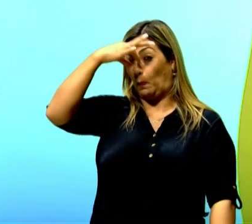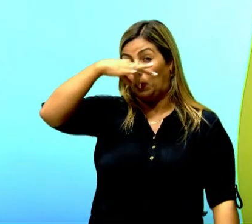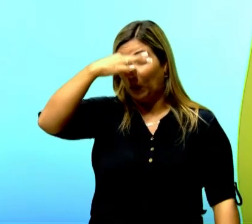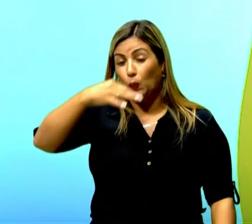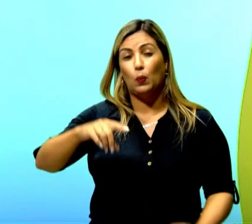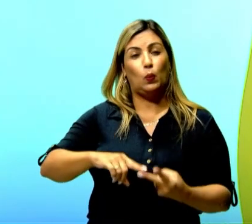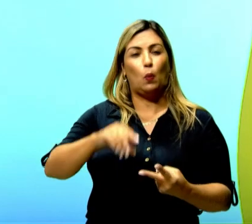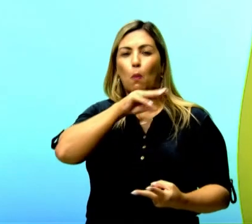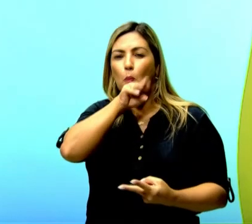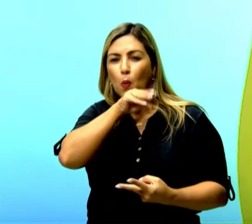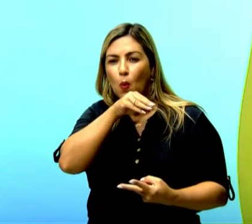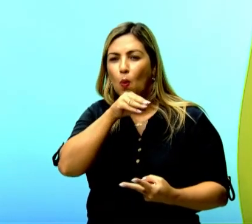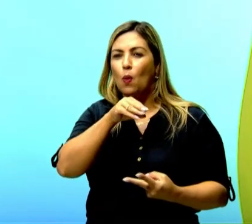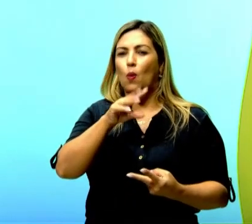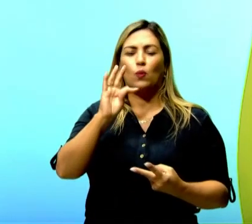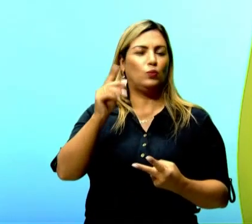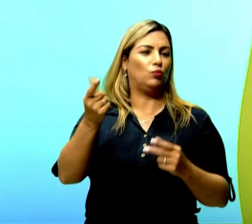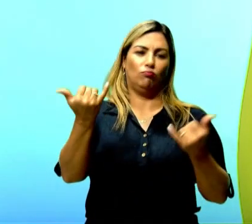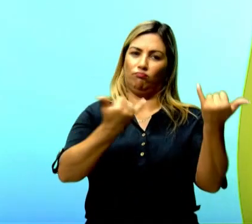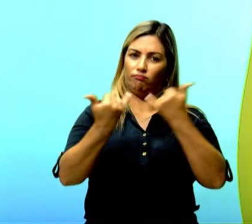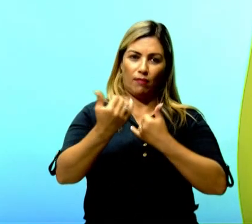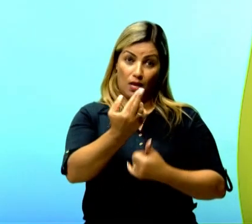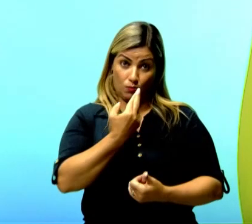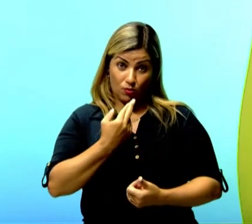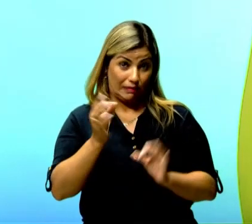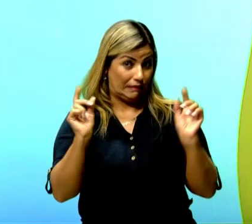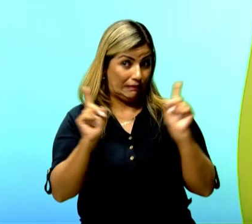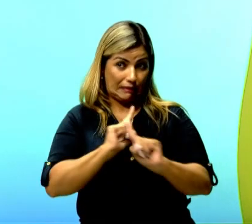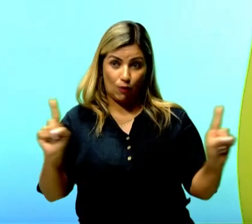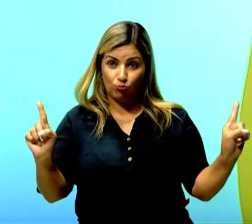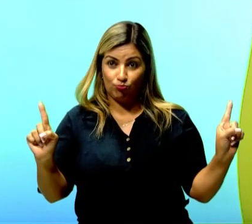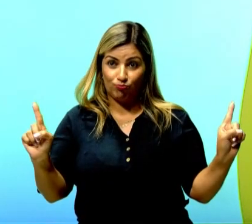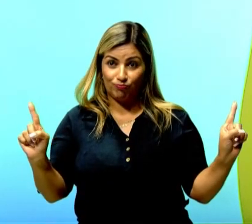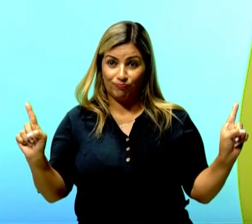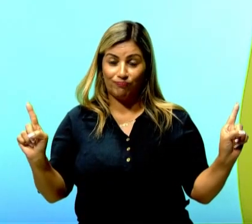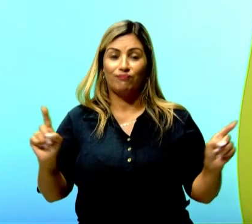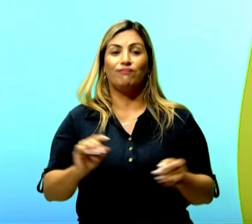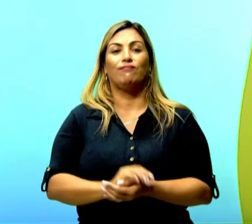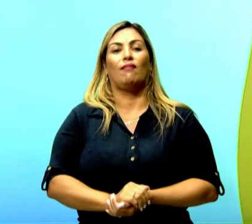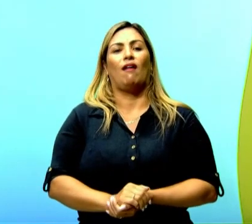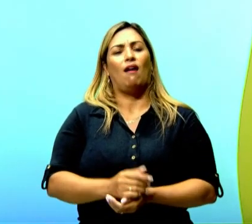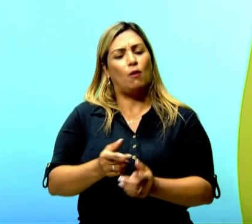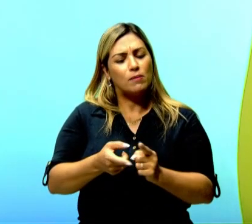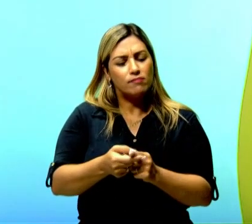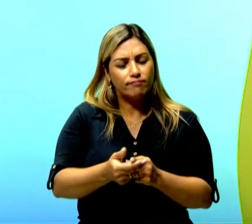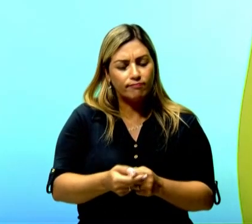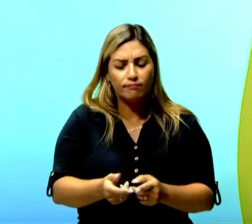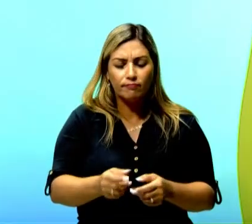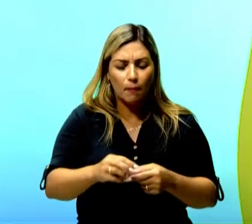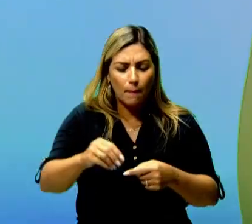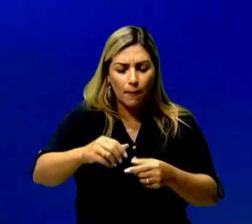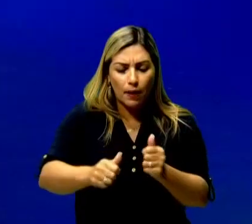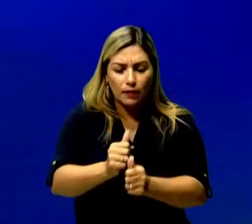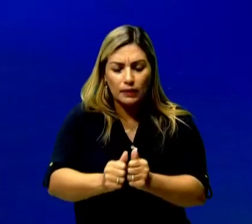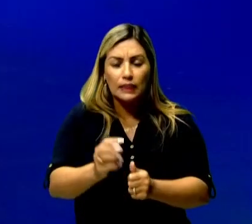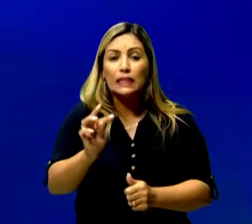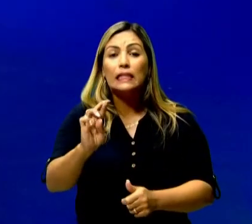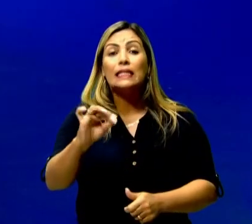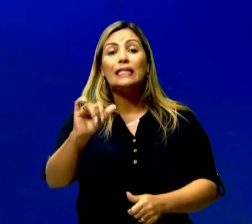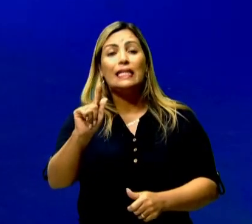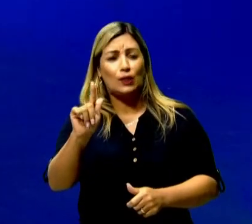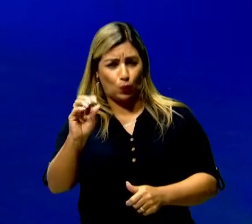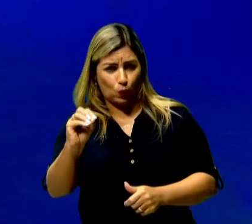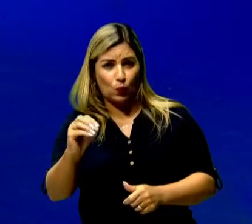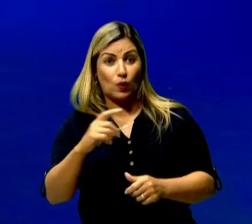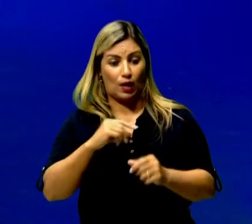eles dizem que não. E daí ela começa a debulhar o trigo. E eles também não ajudam. Então